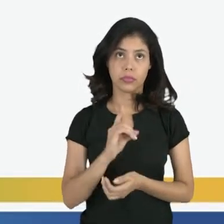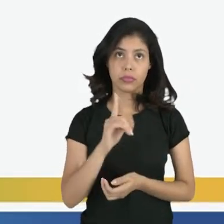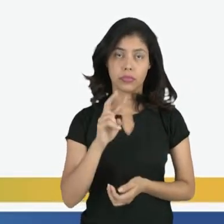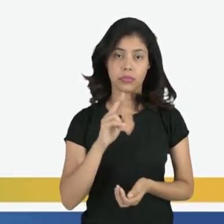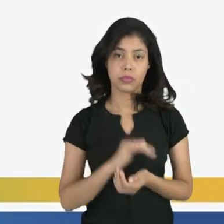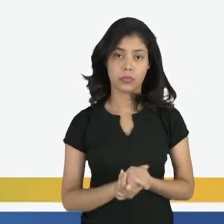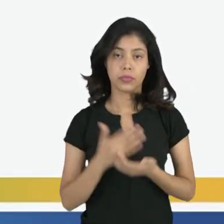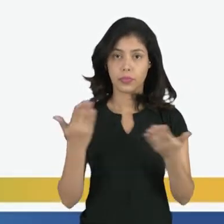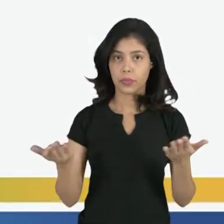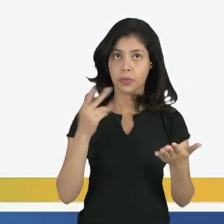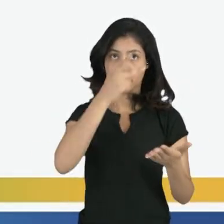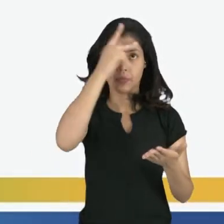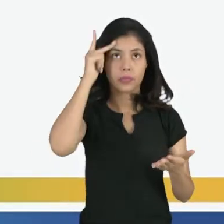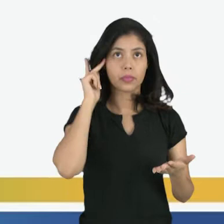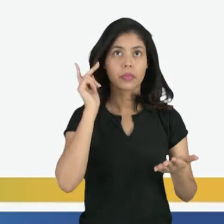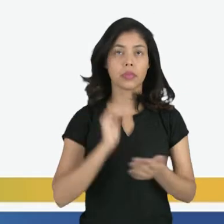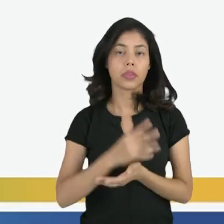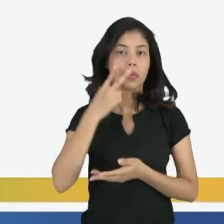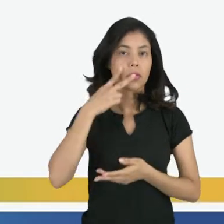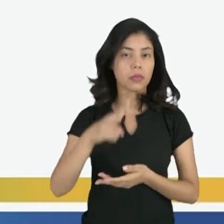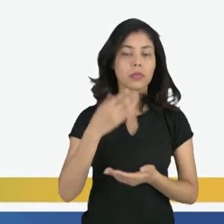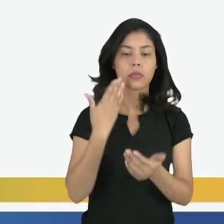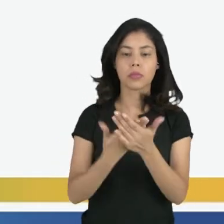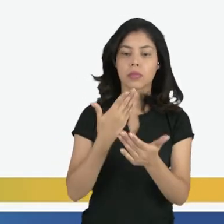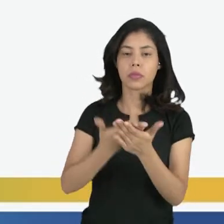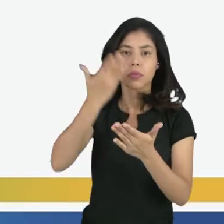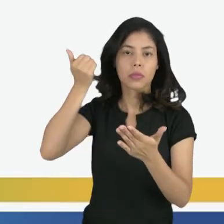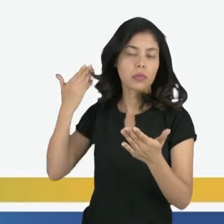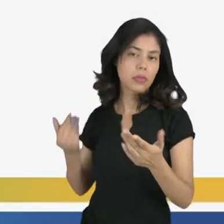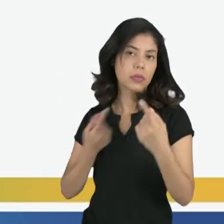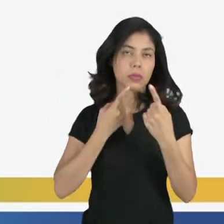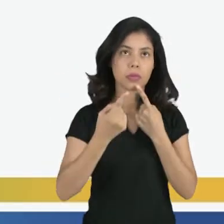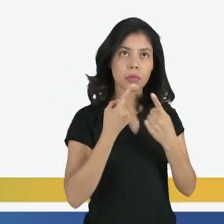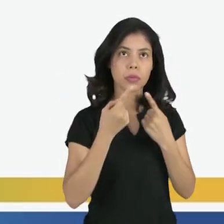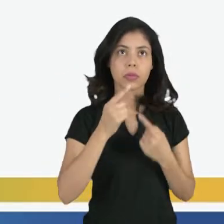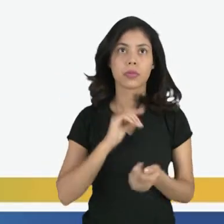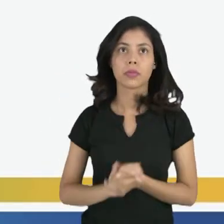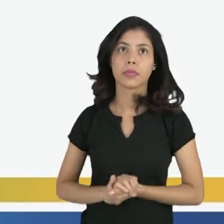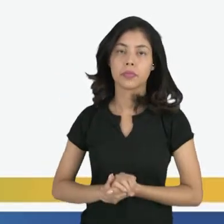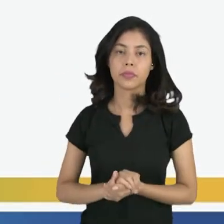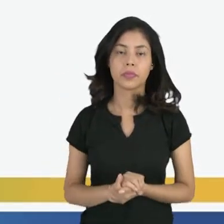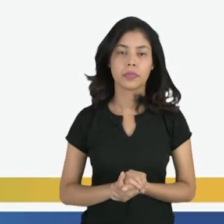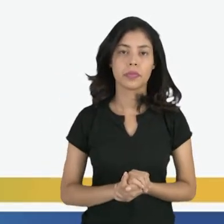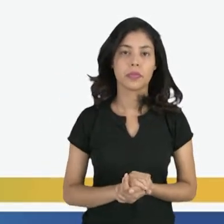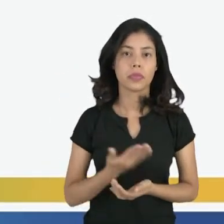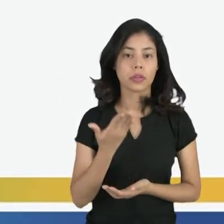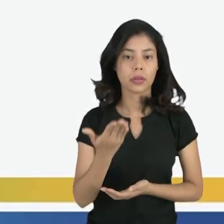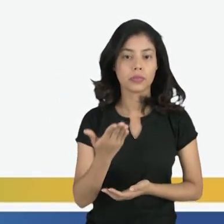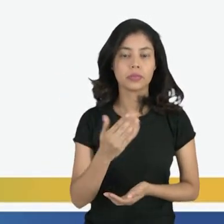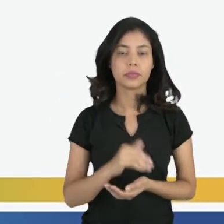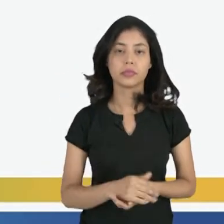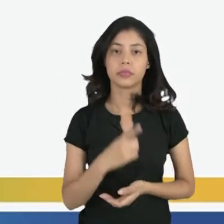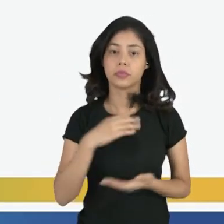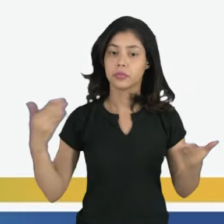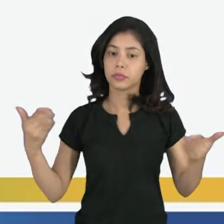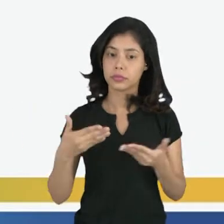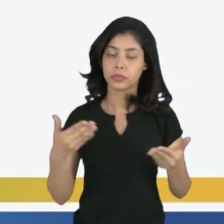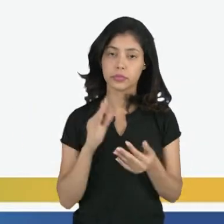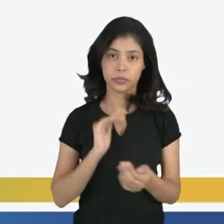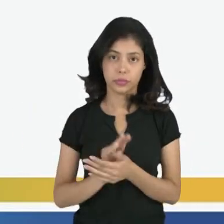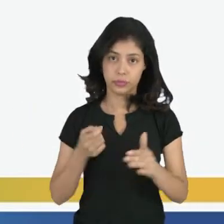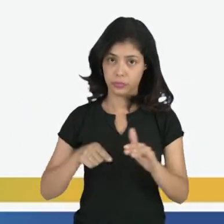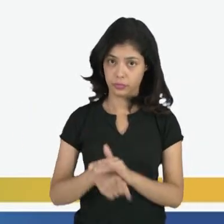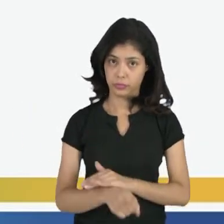Então, pessoal, a gente viu na aula passada a dialética de Hegel, né? E aí, a gente está agora